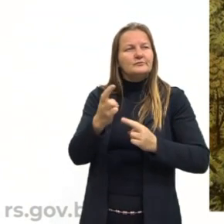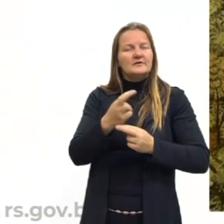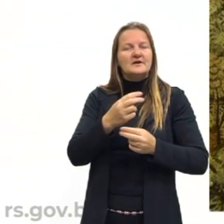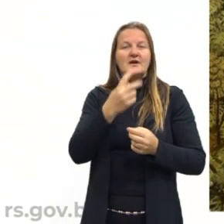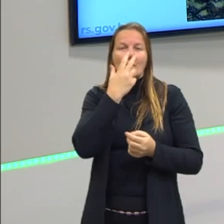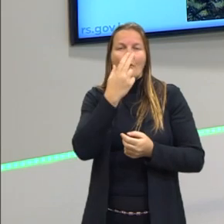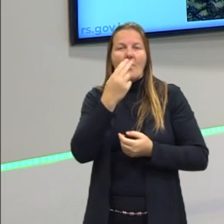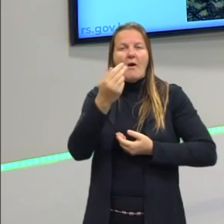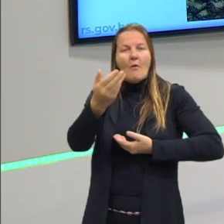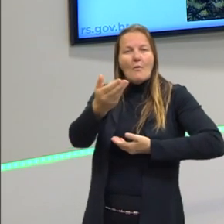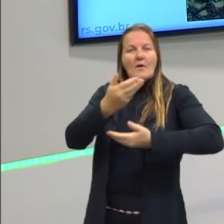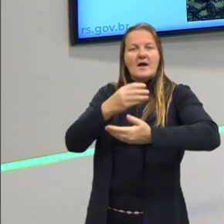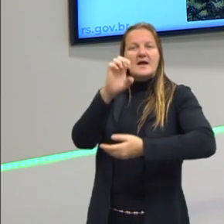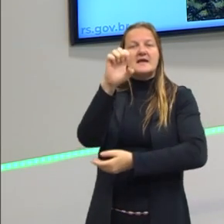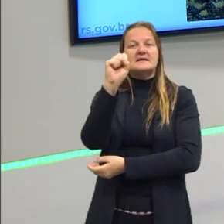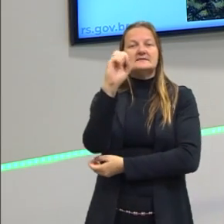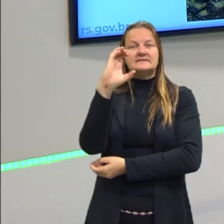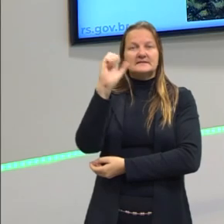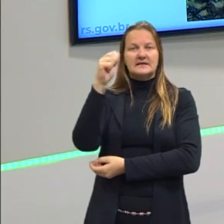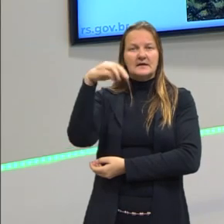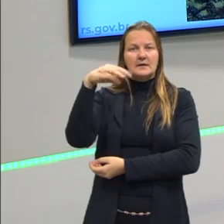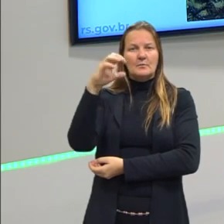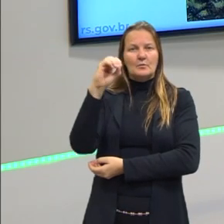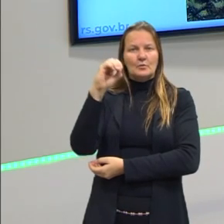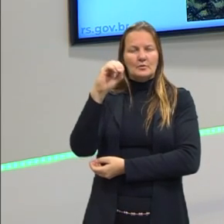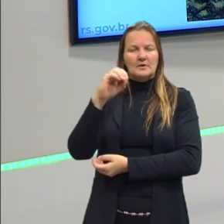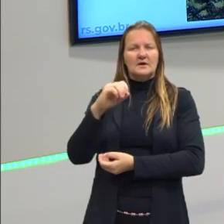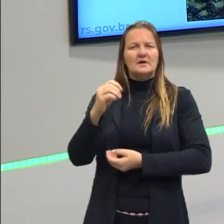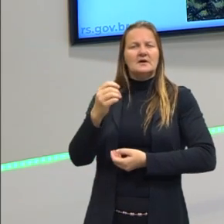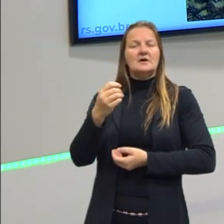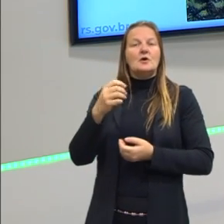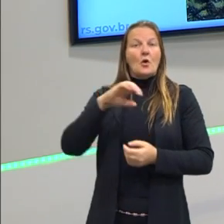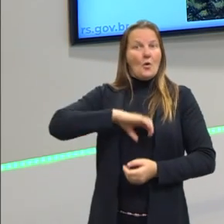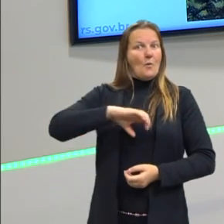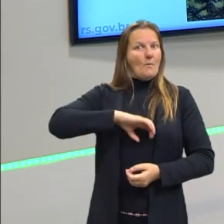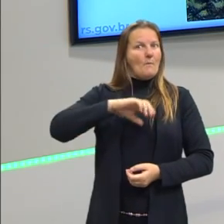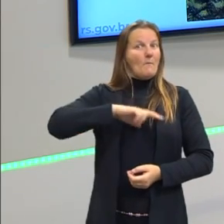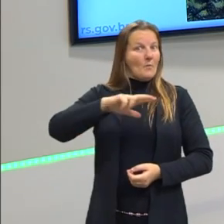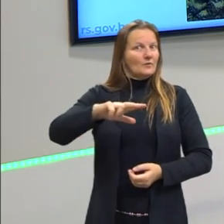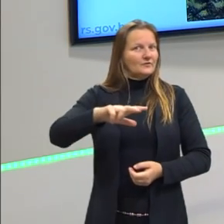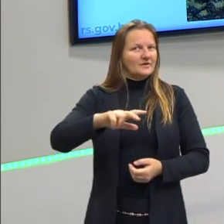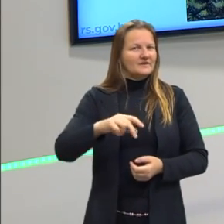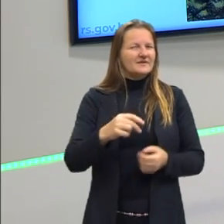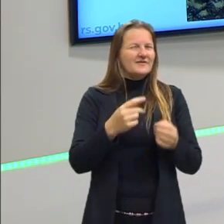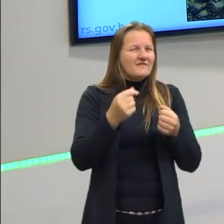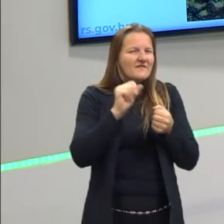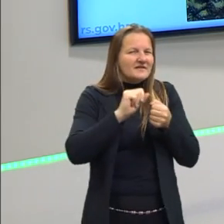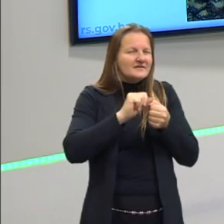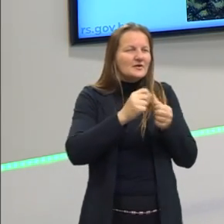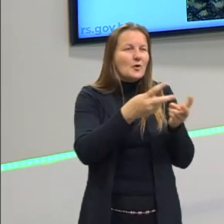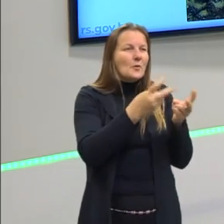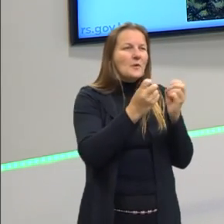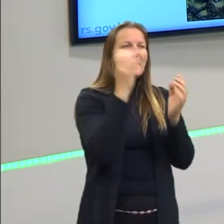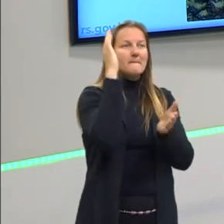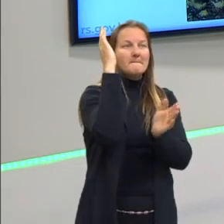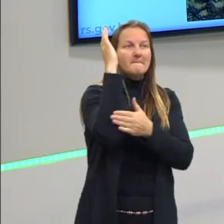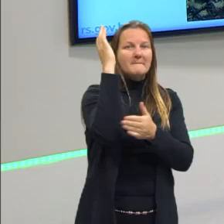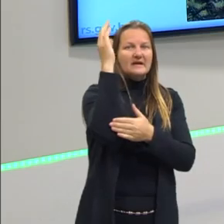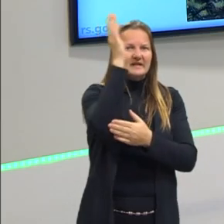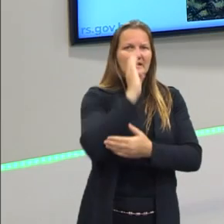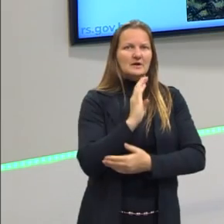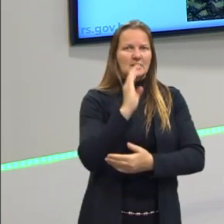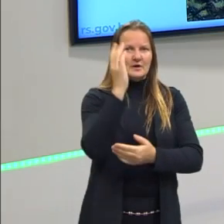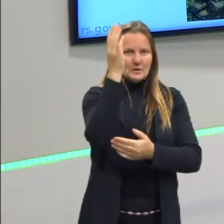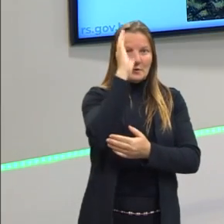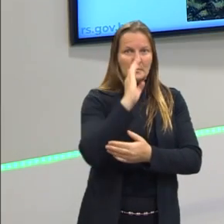a gente chama de escambo. O que é o escambo? Os portugueses, então, para fazer os indígenas extraírem pau-brasil para eles,